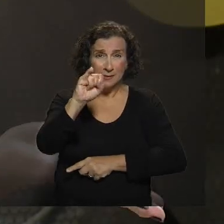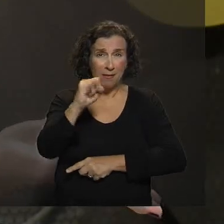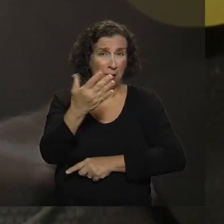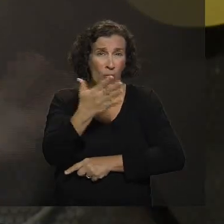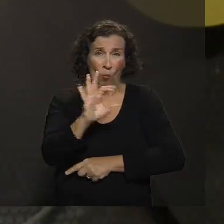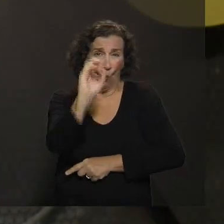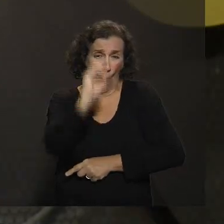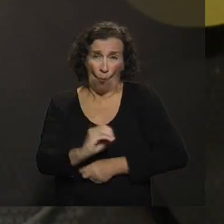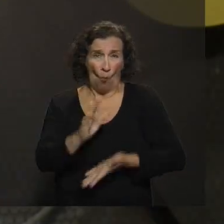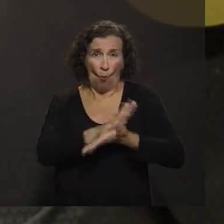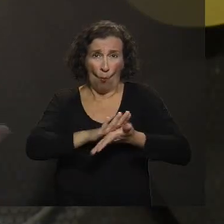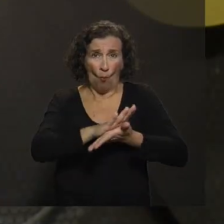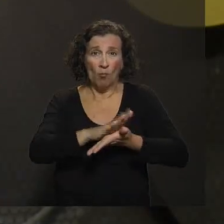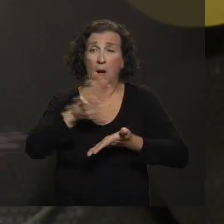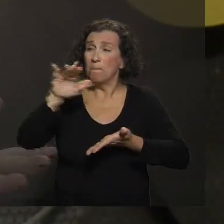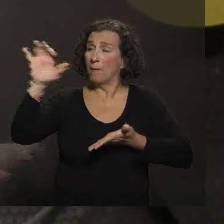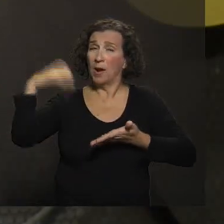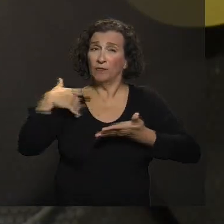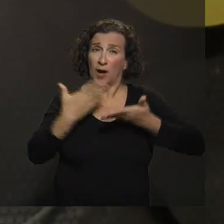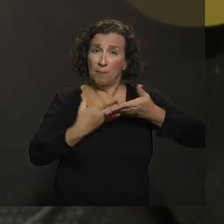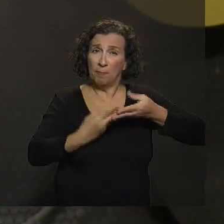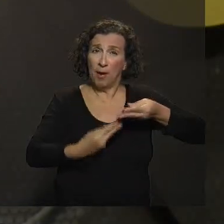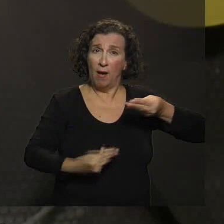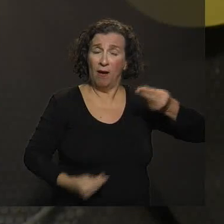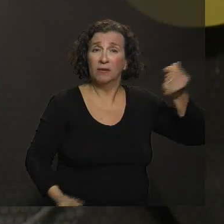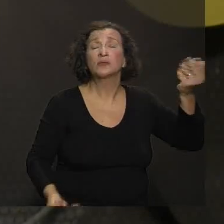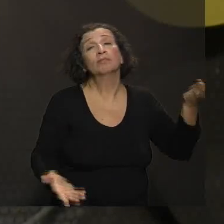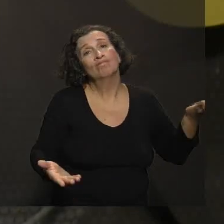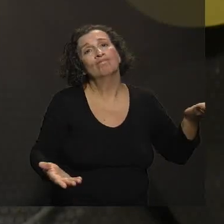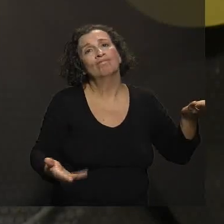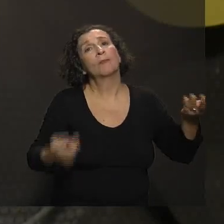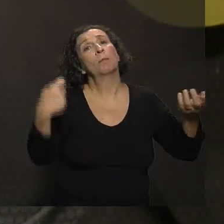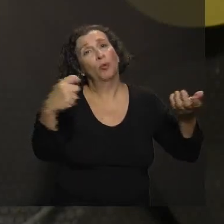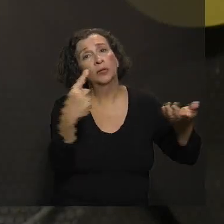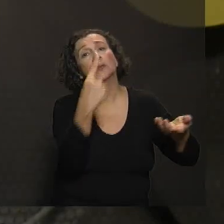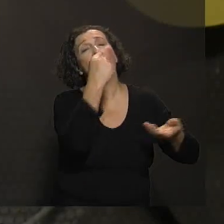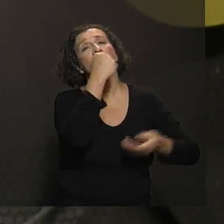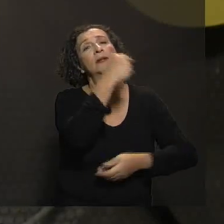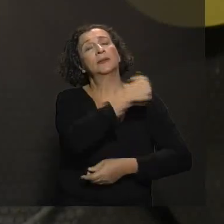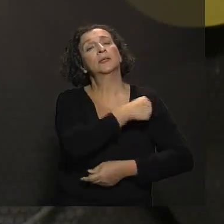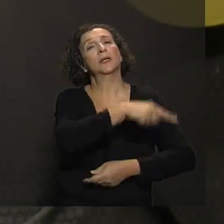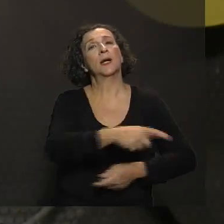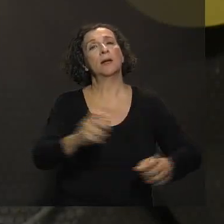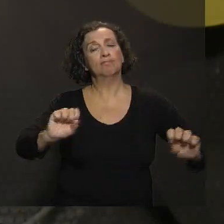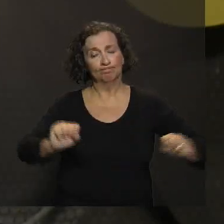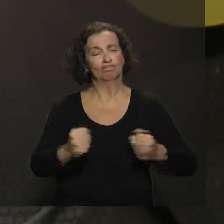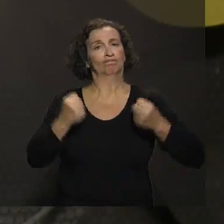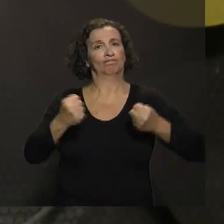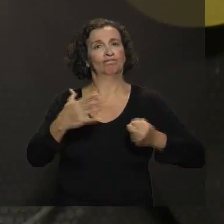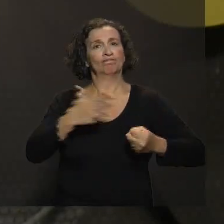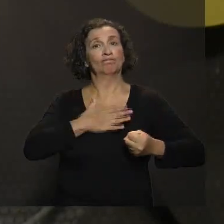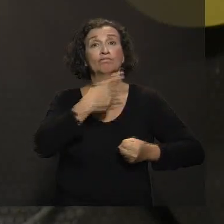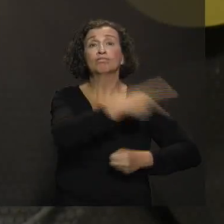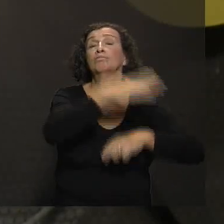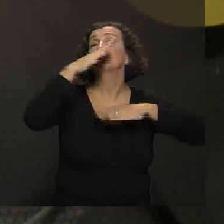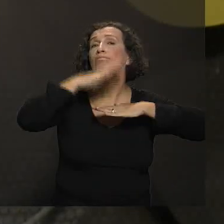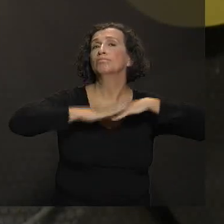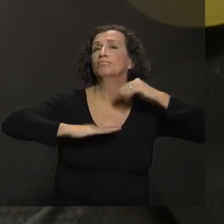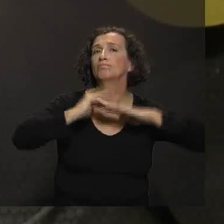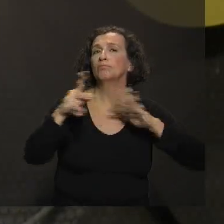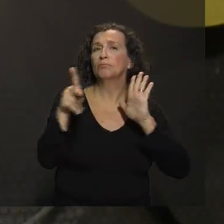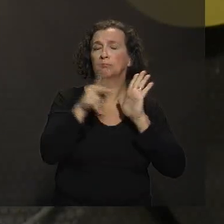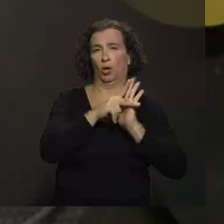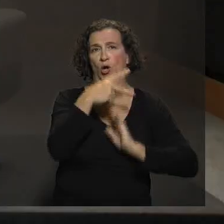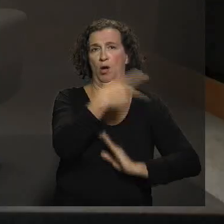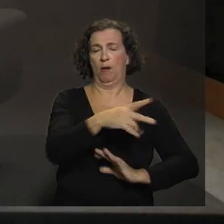só com os da mãe e vai perdendo muito rapidamente. Por isso que a gente vacina para que ele faça, então, suas próprias células de